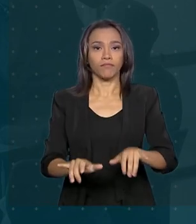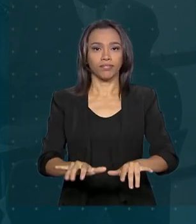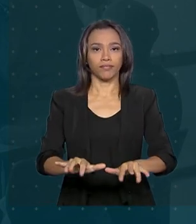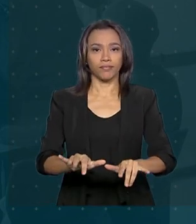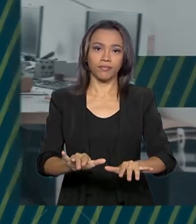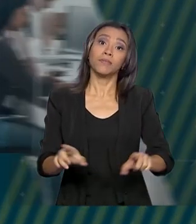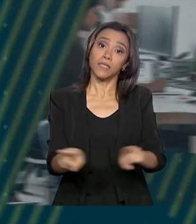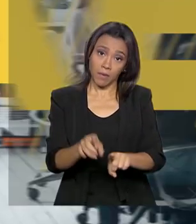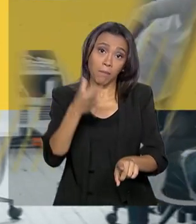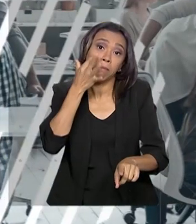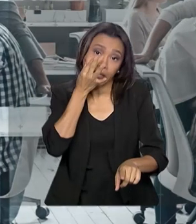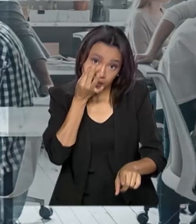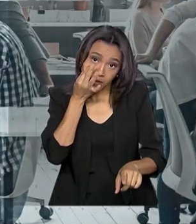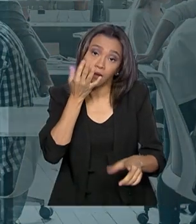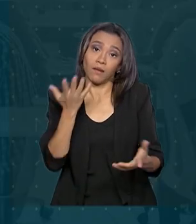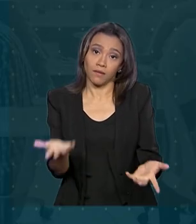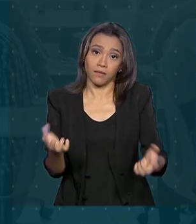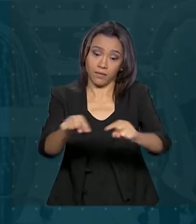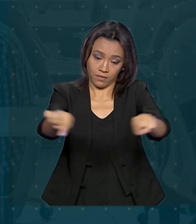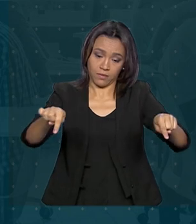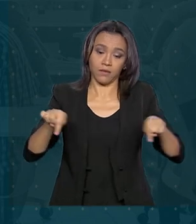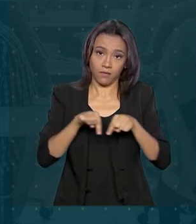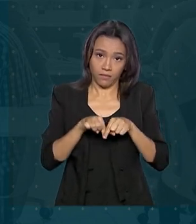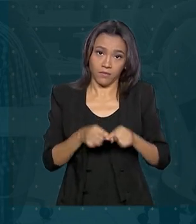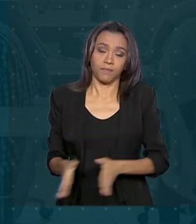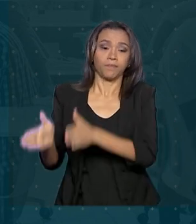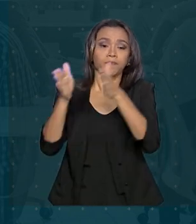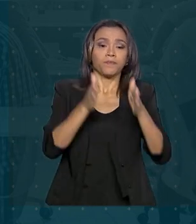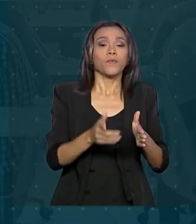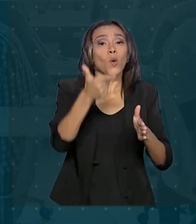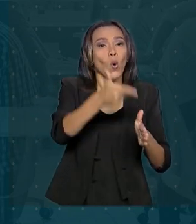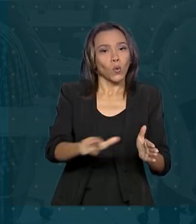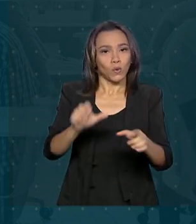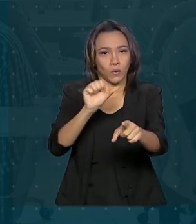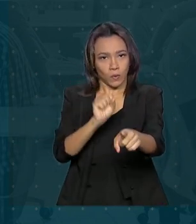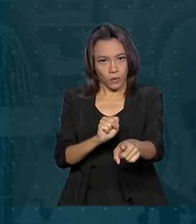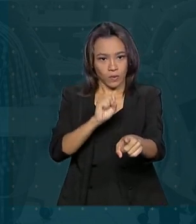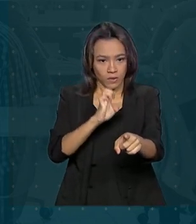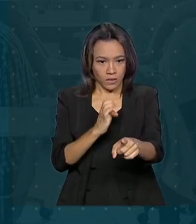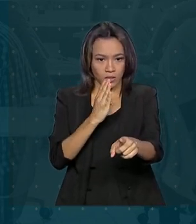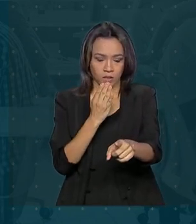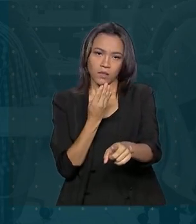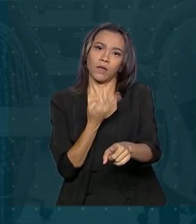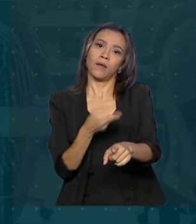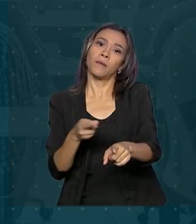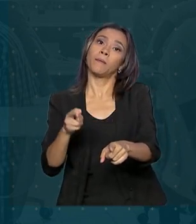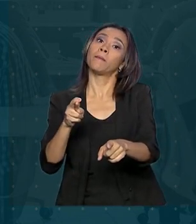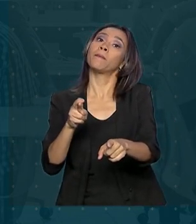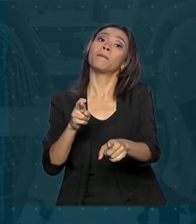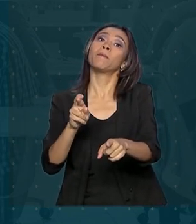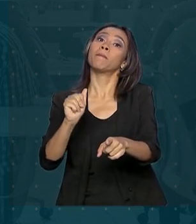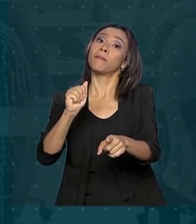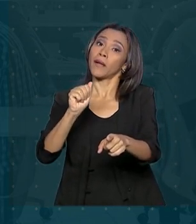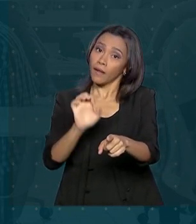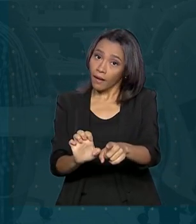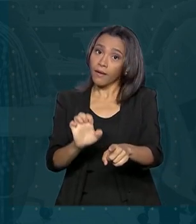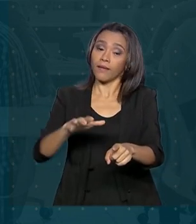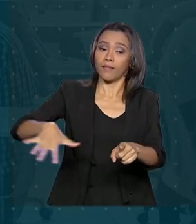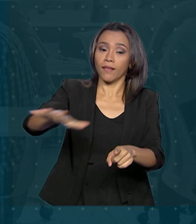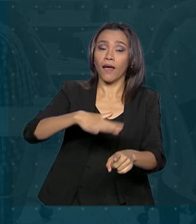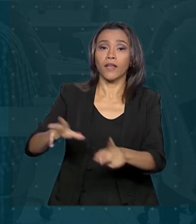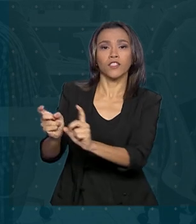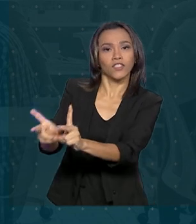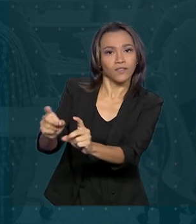presenciais. O Serviço Brasileiro de Micro e Pequenas Empresas vai atender prioritariamente o setor de comércio e